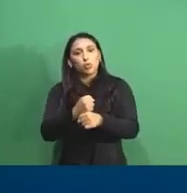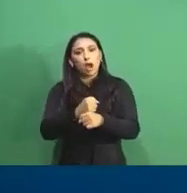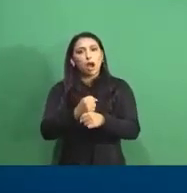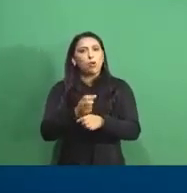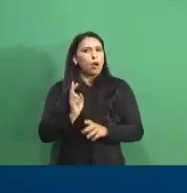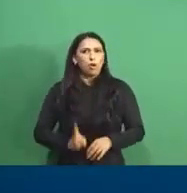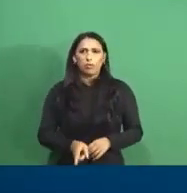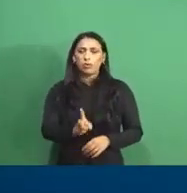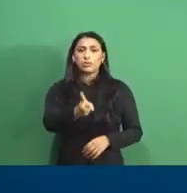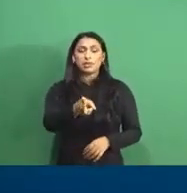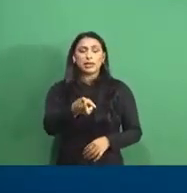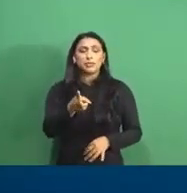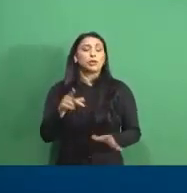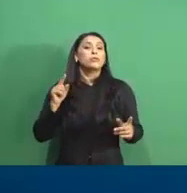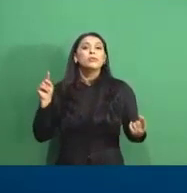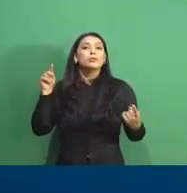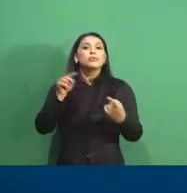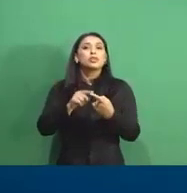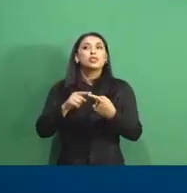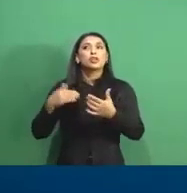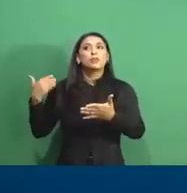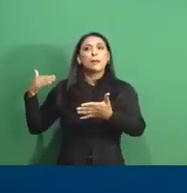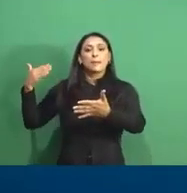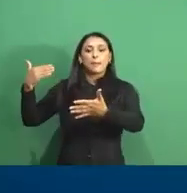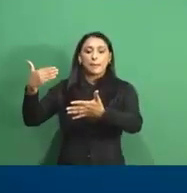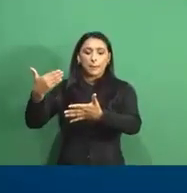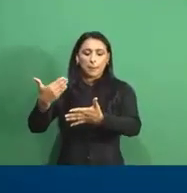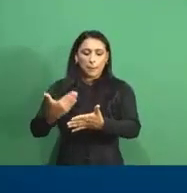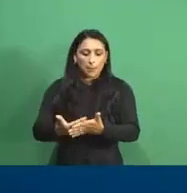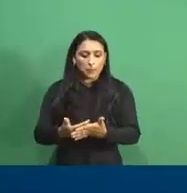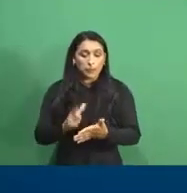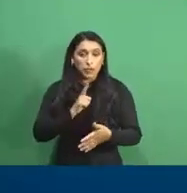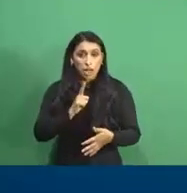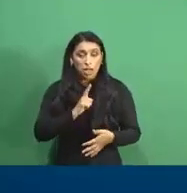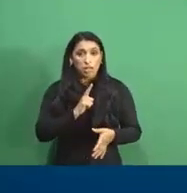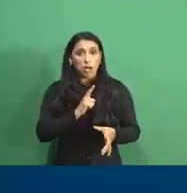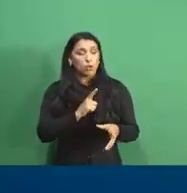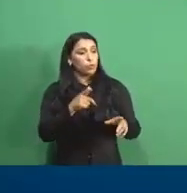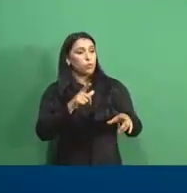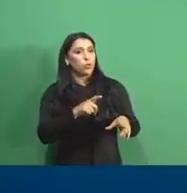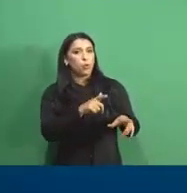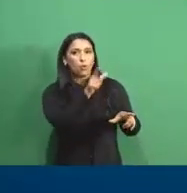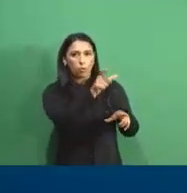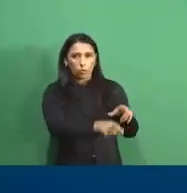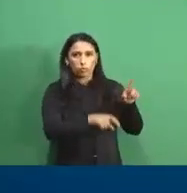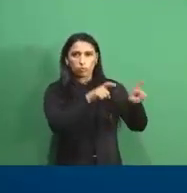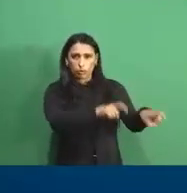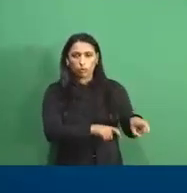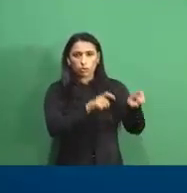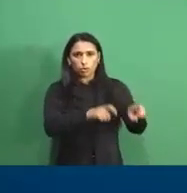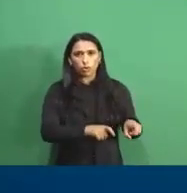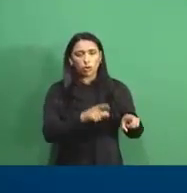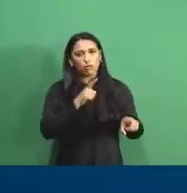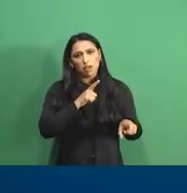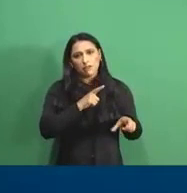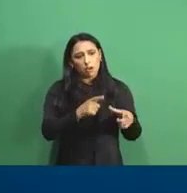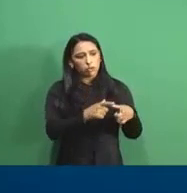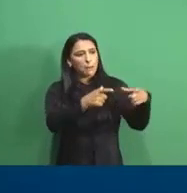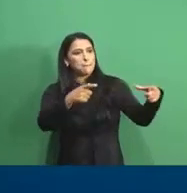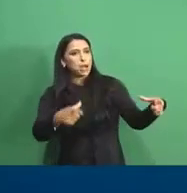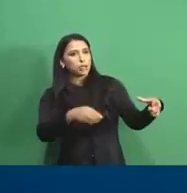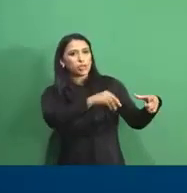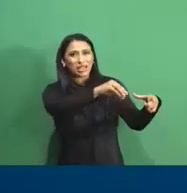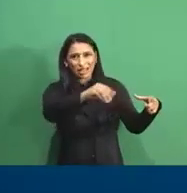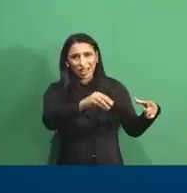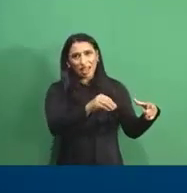plano contínuo, visando o longo prazo. Cada produtor vai ter o seu plano de acordo com o tamanho da sua propriedade.